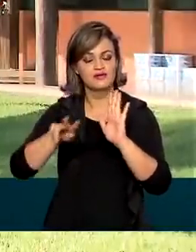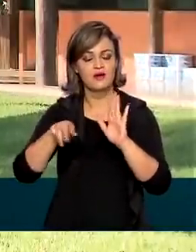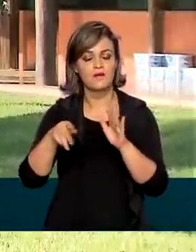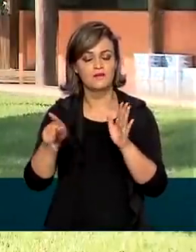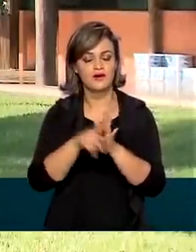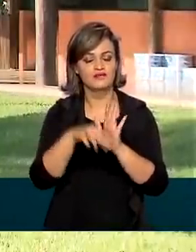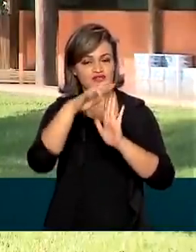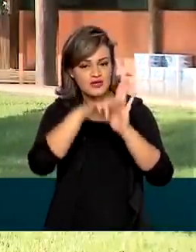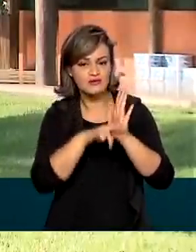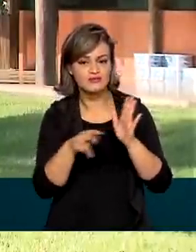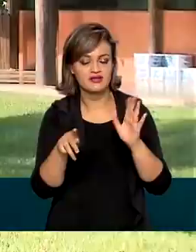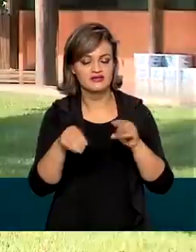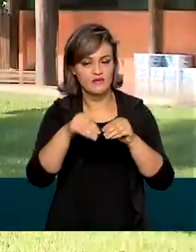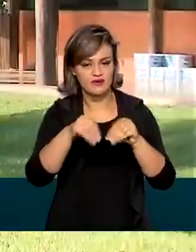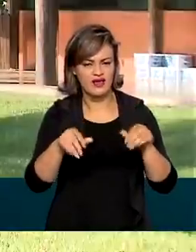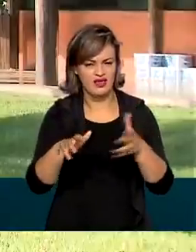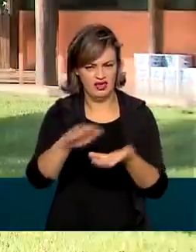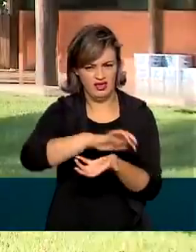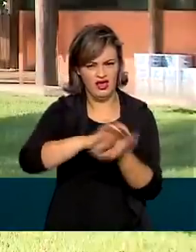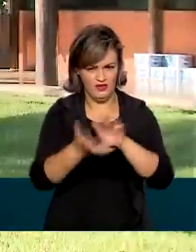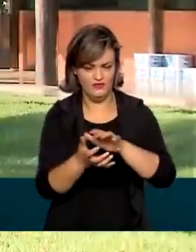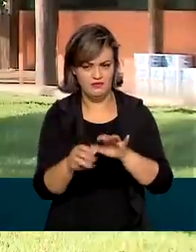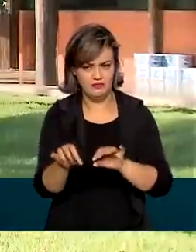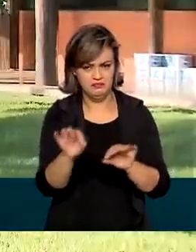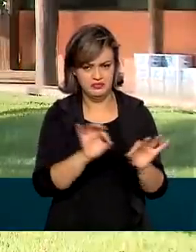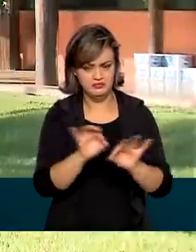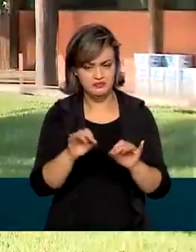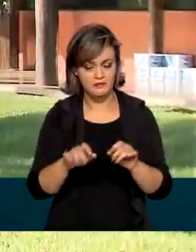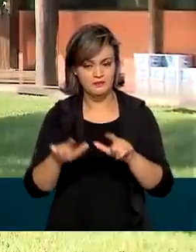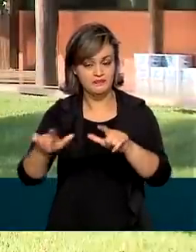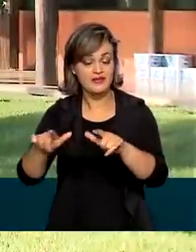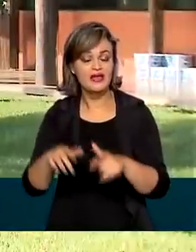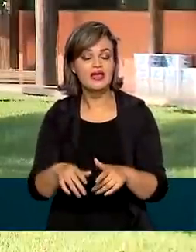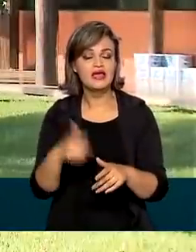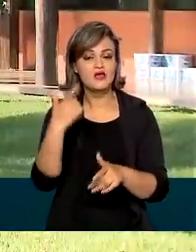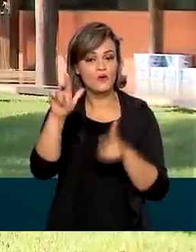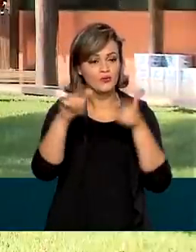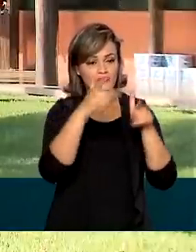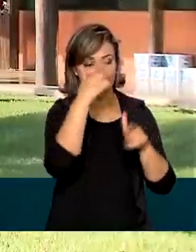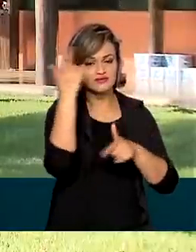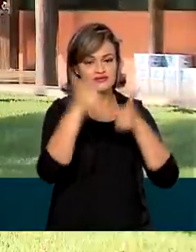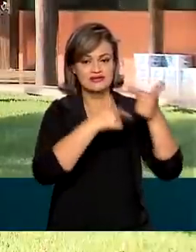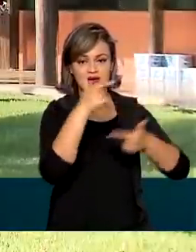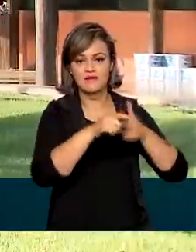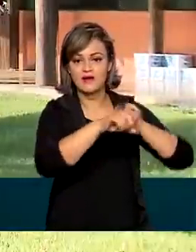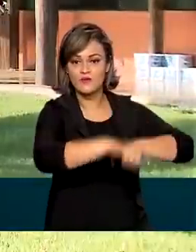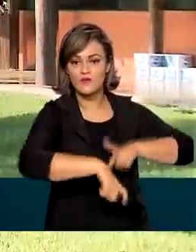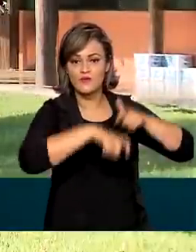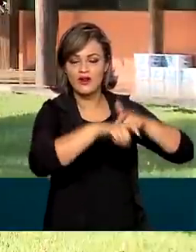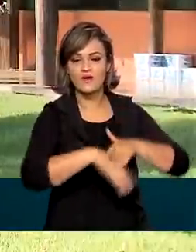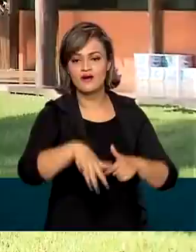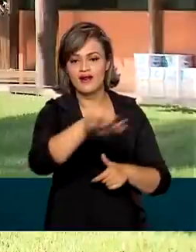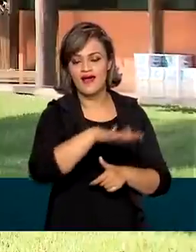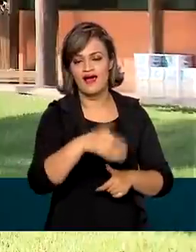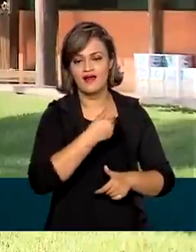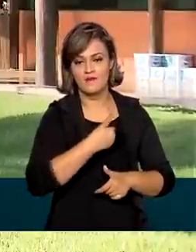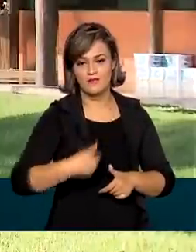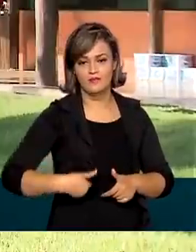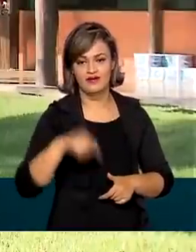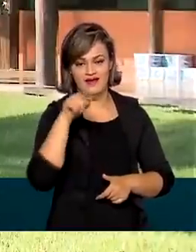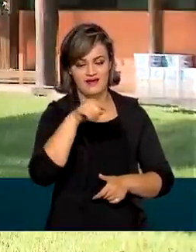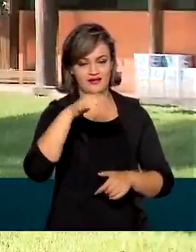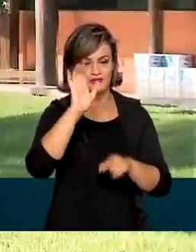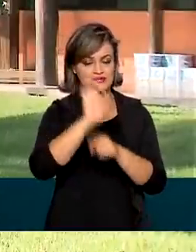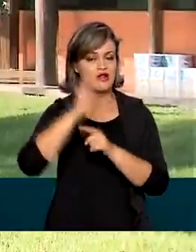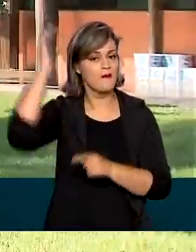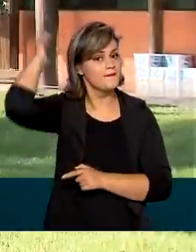Regularização Fundiária da Reforma Agrária e também para outros produtores rurais que ocupam áreas públicas aqui no